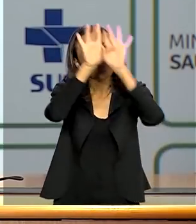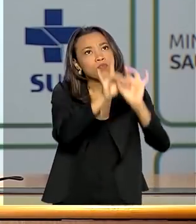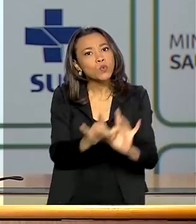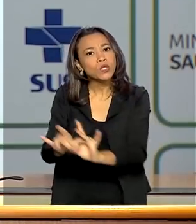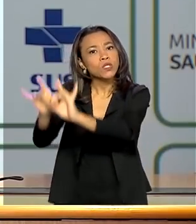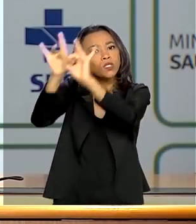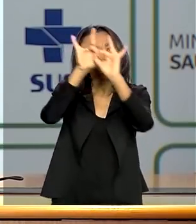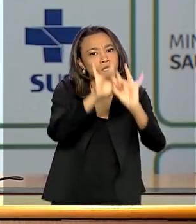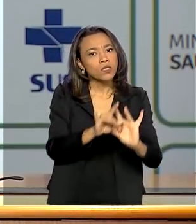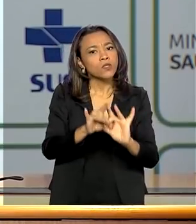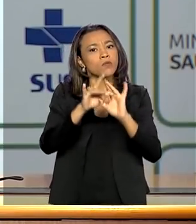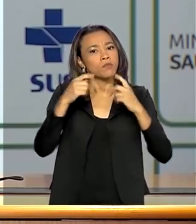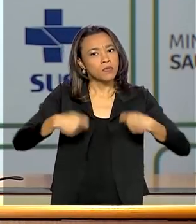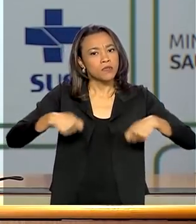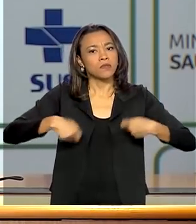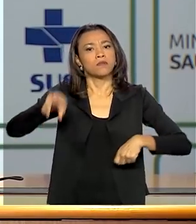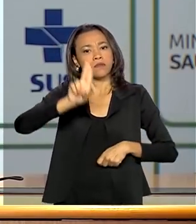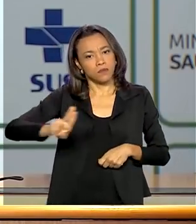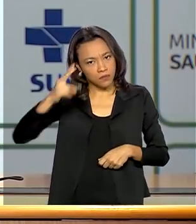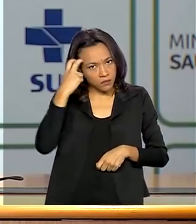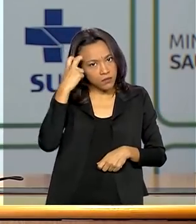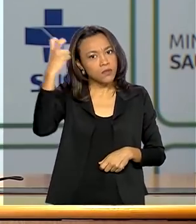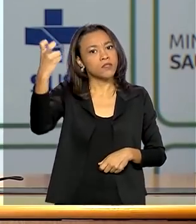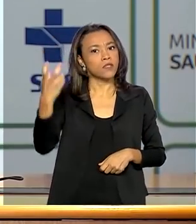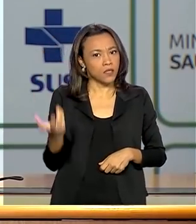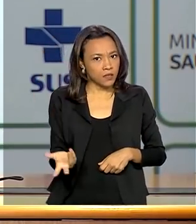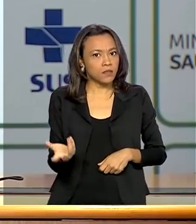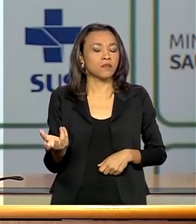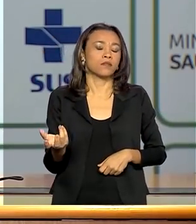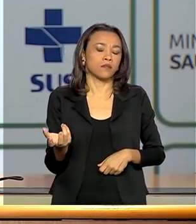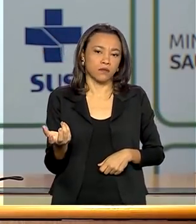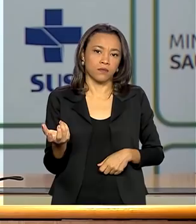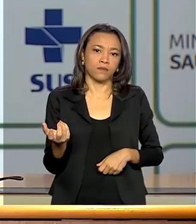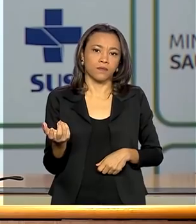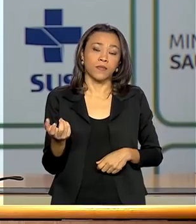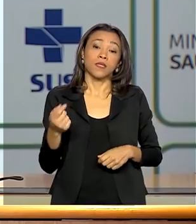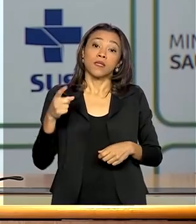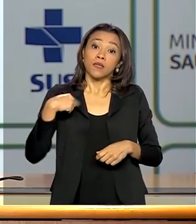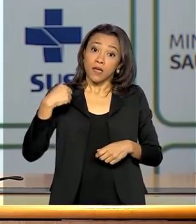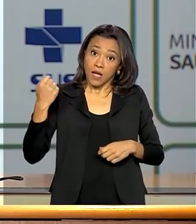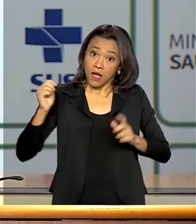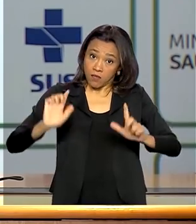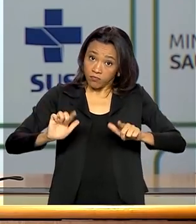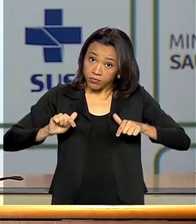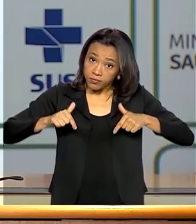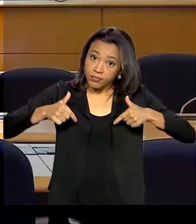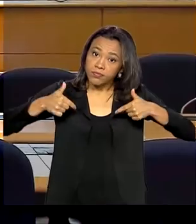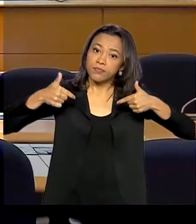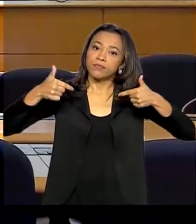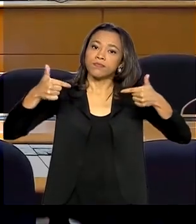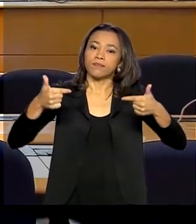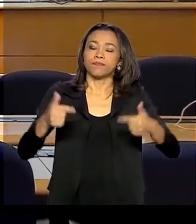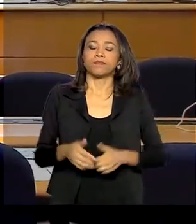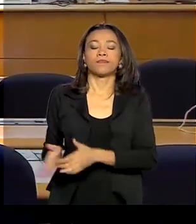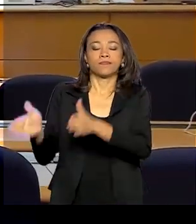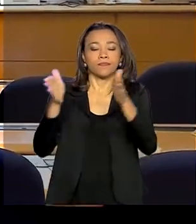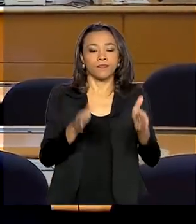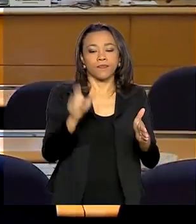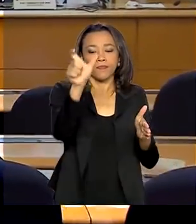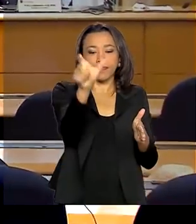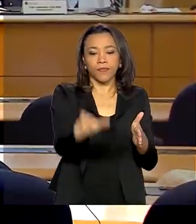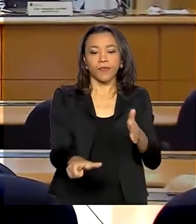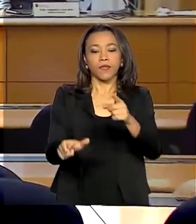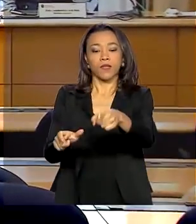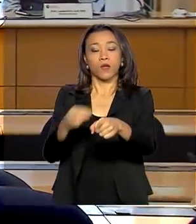inteligência, pouco reflexo, pouca ação de reflexo. O ministro voltou a